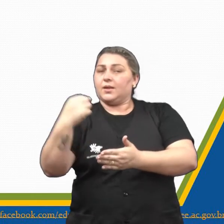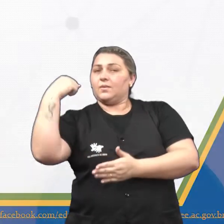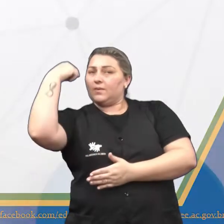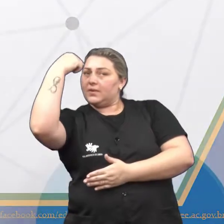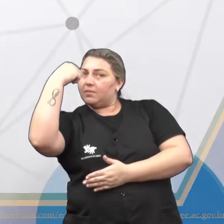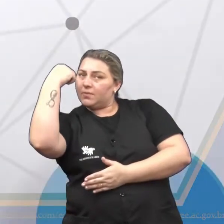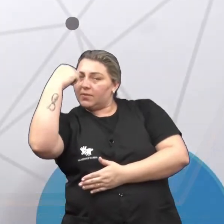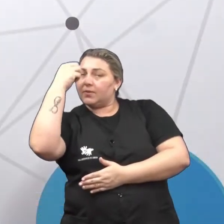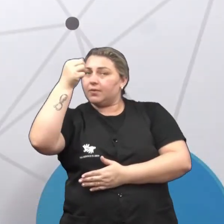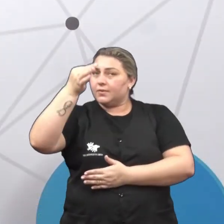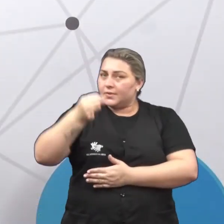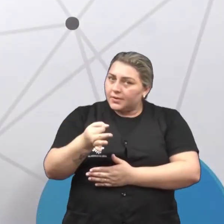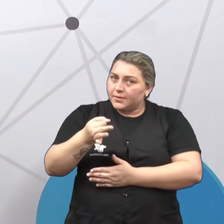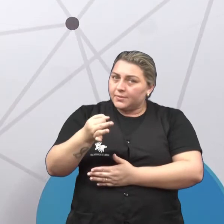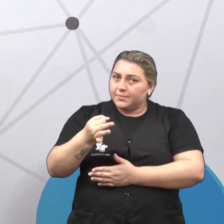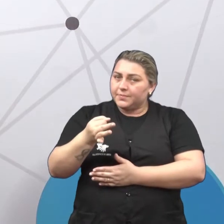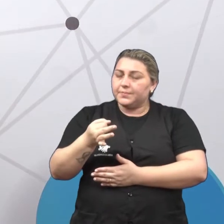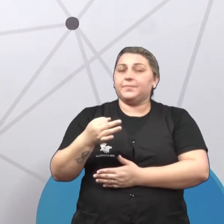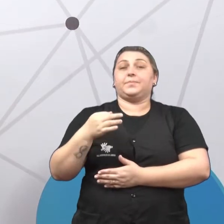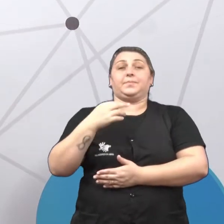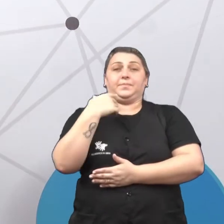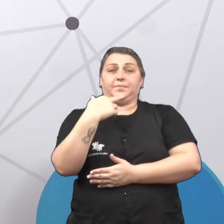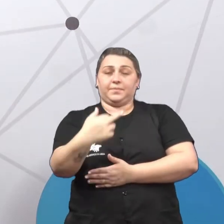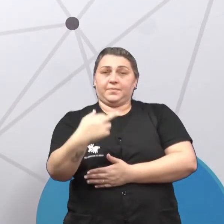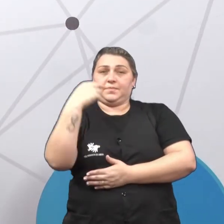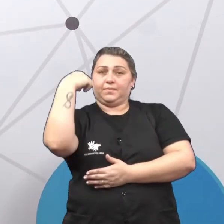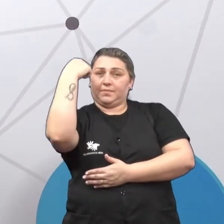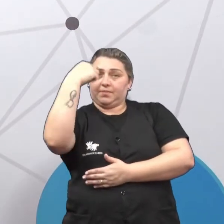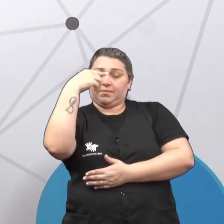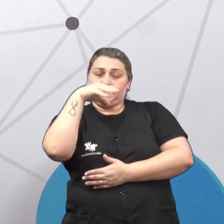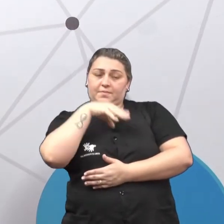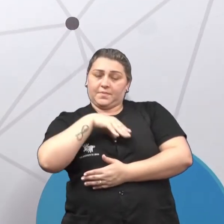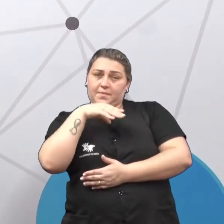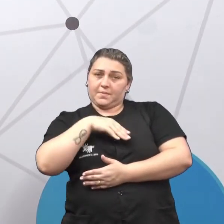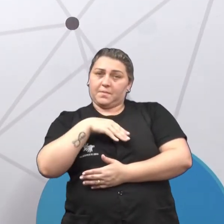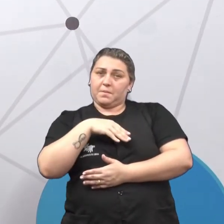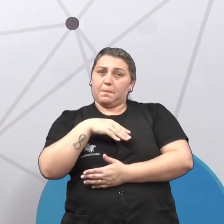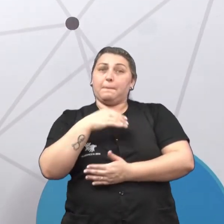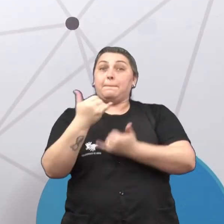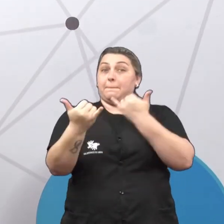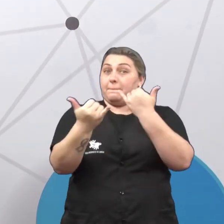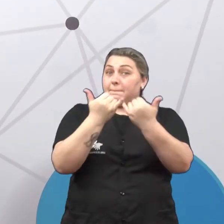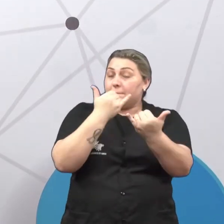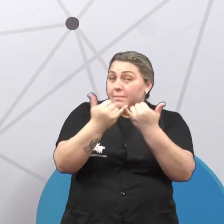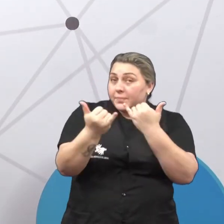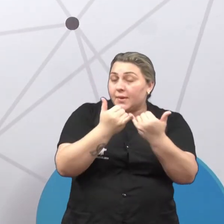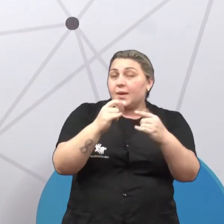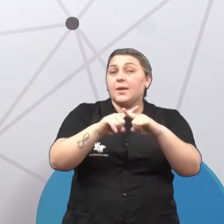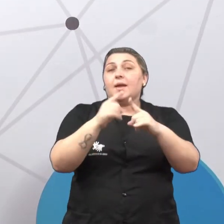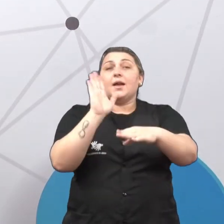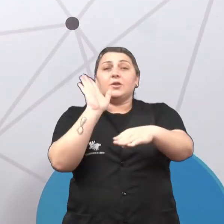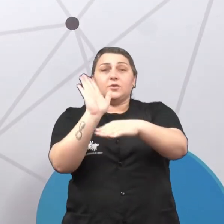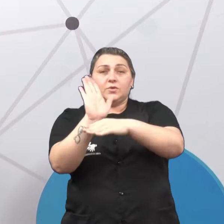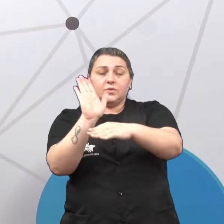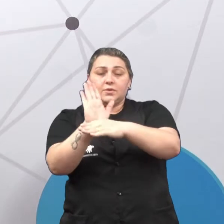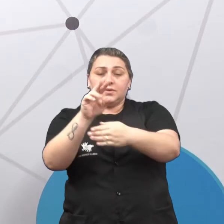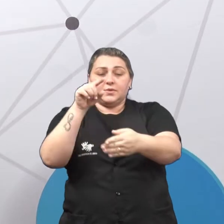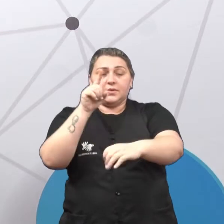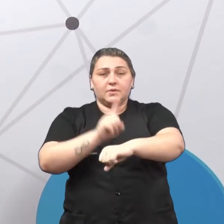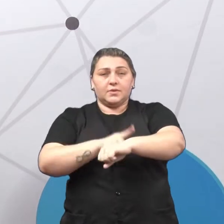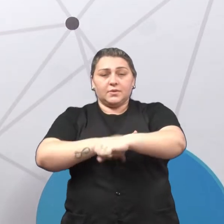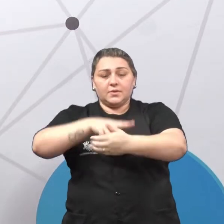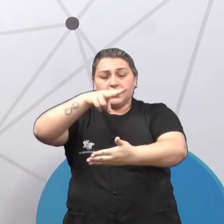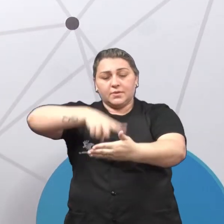língua espanhola, certo? A língua espanhola e a língua portuguesa, elas são muito próximas, muito parecidas e me auxilia aí na hora que eu vou ler